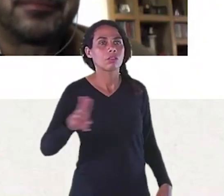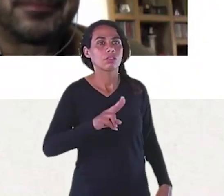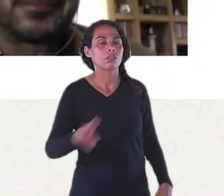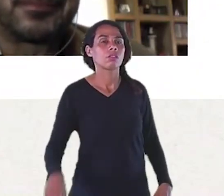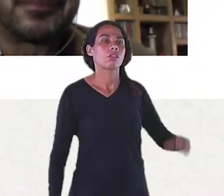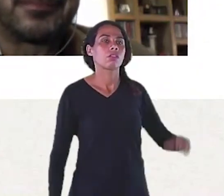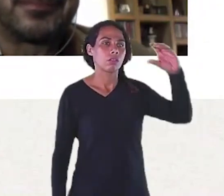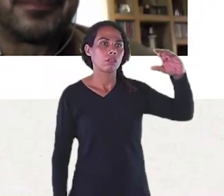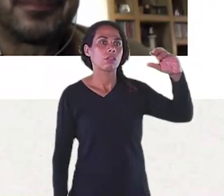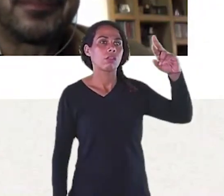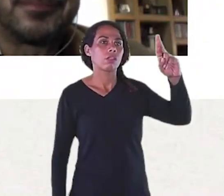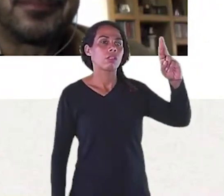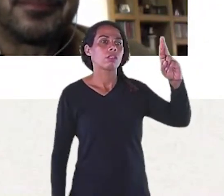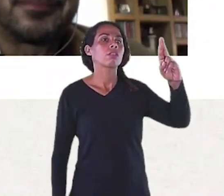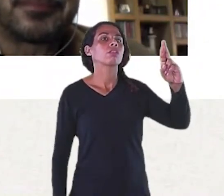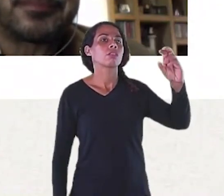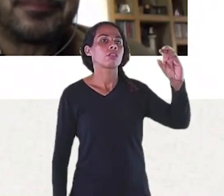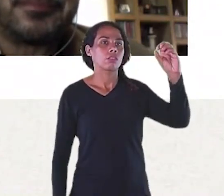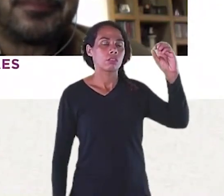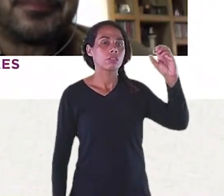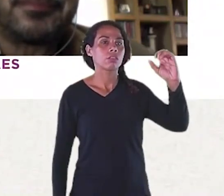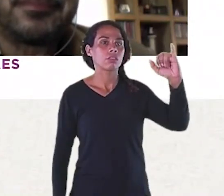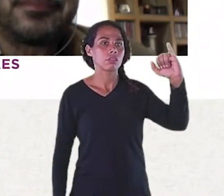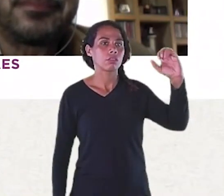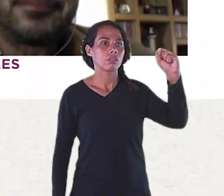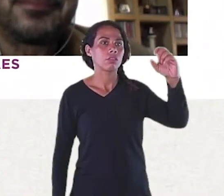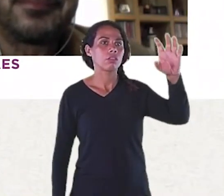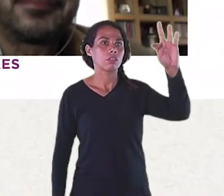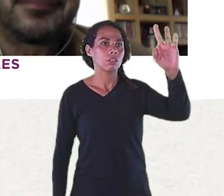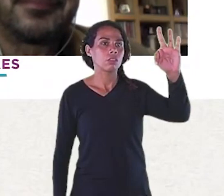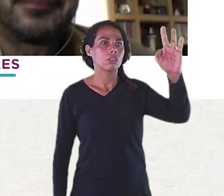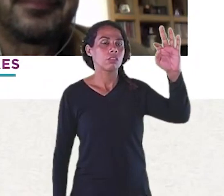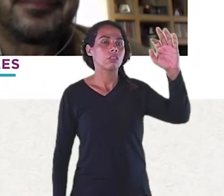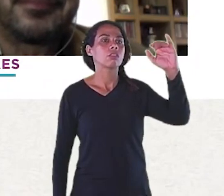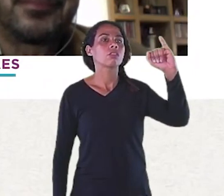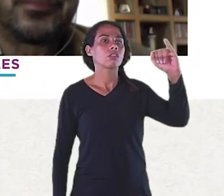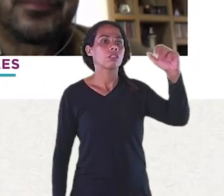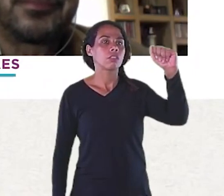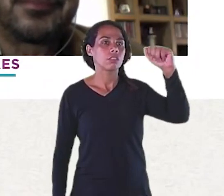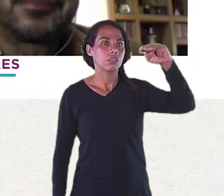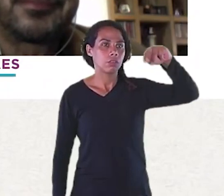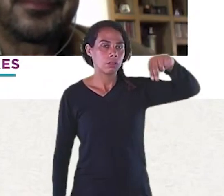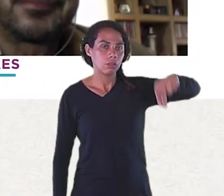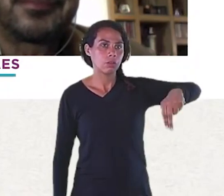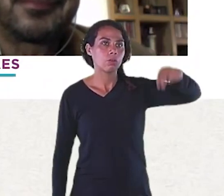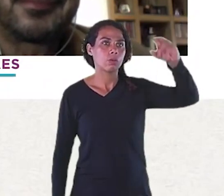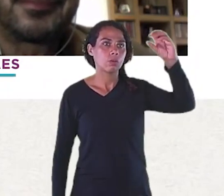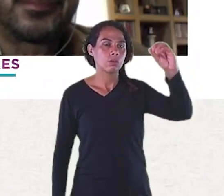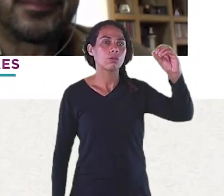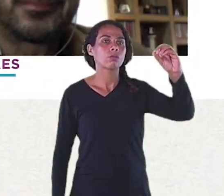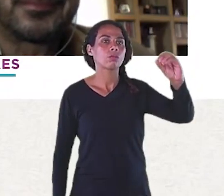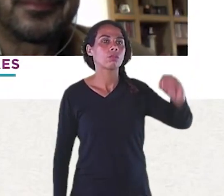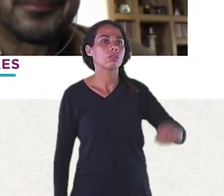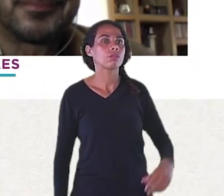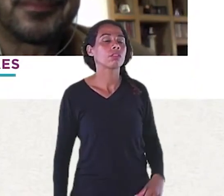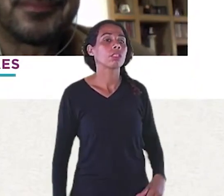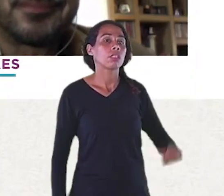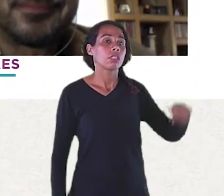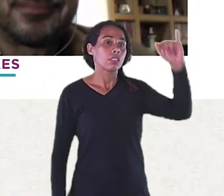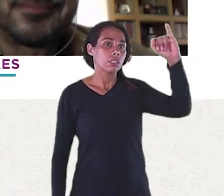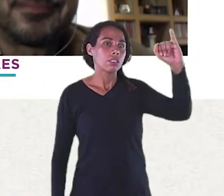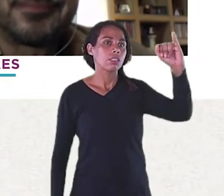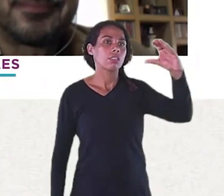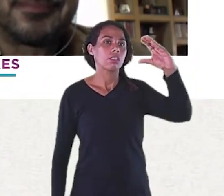Brandão Raquel Machado Zilnora Moraes Ícaro Dantas Márcia